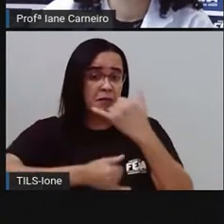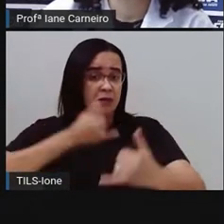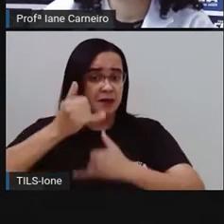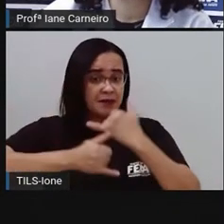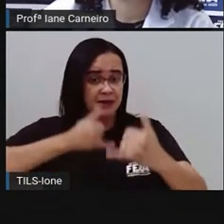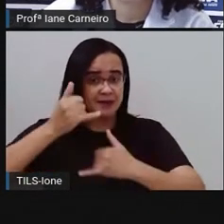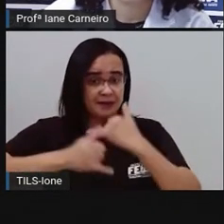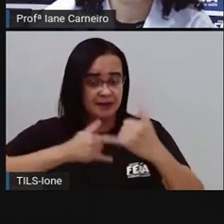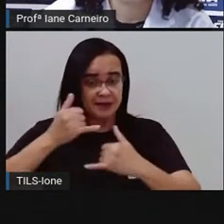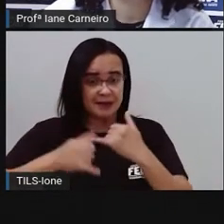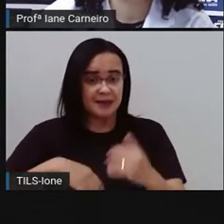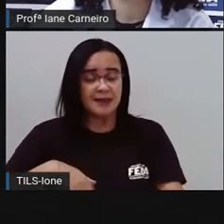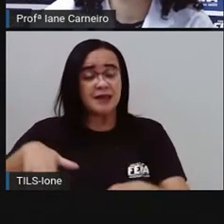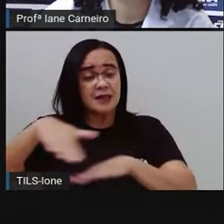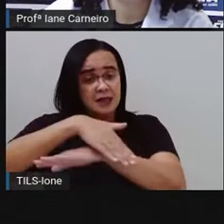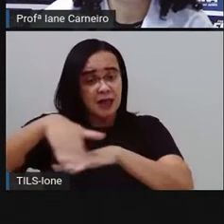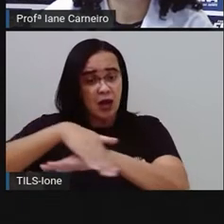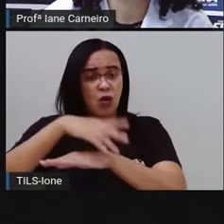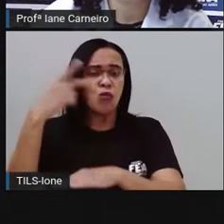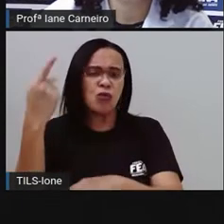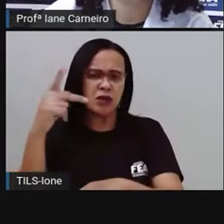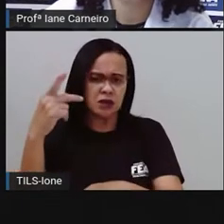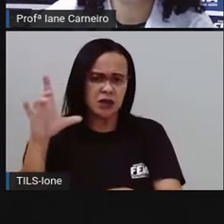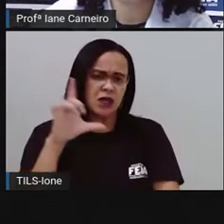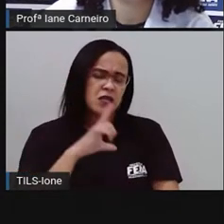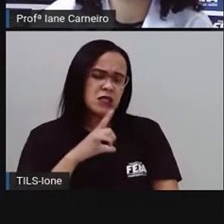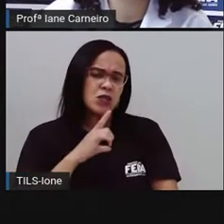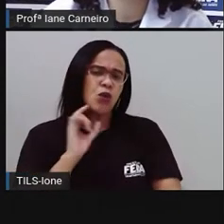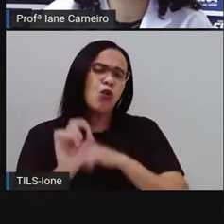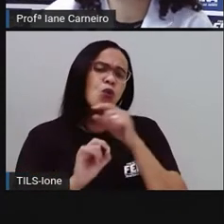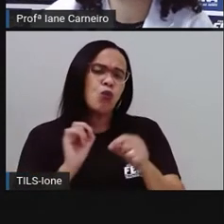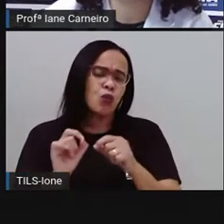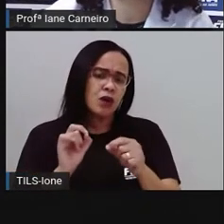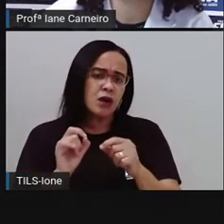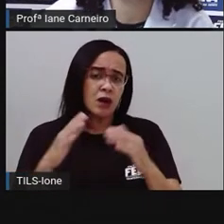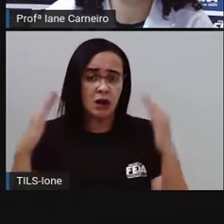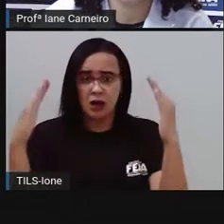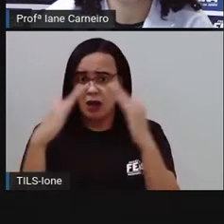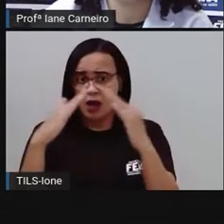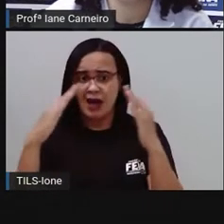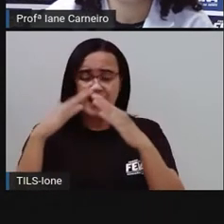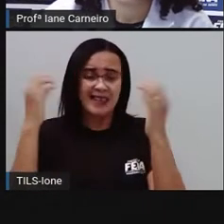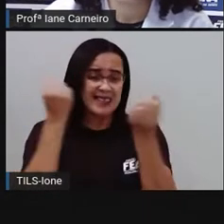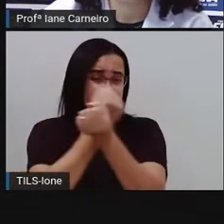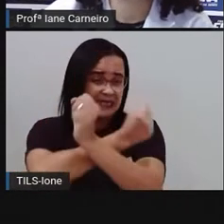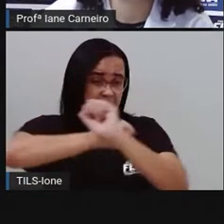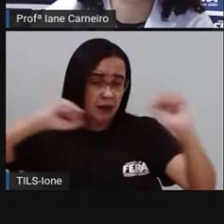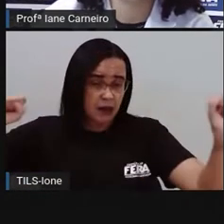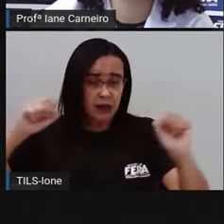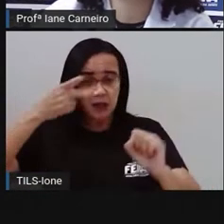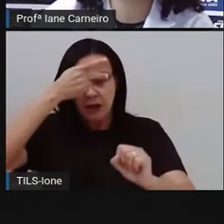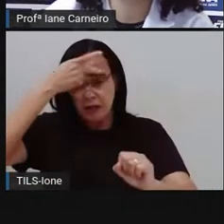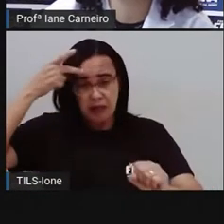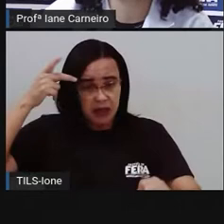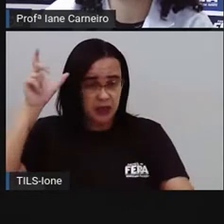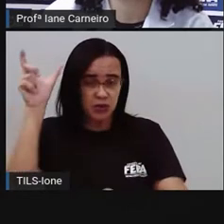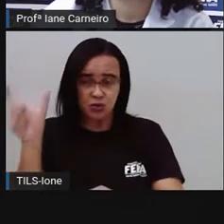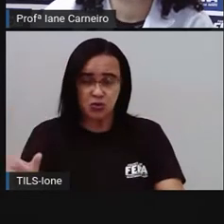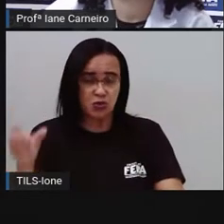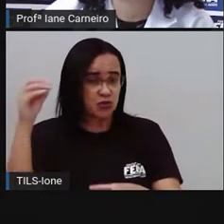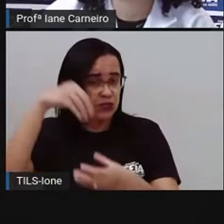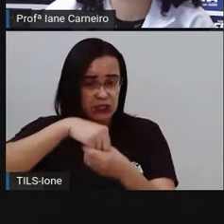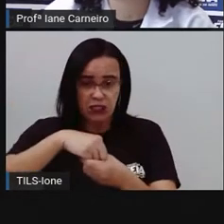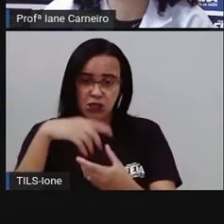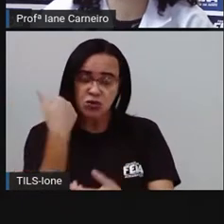Na minha rua, tinha uma casa grande, onde não morava ninguém. Agora, demoliram